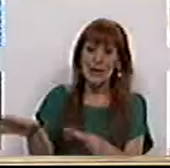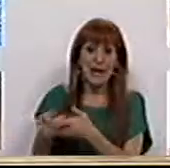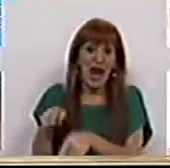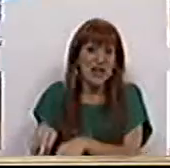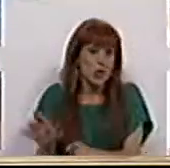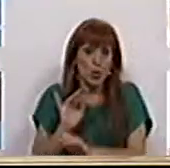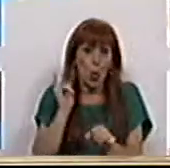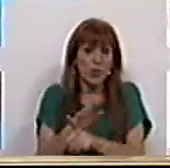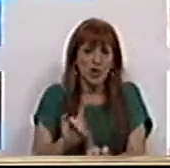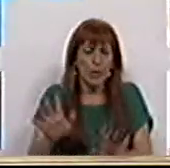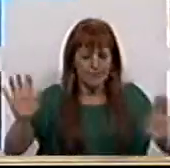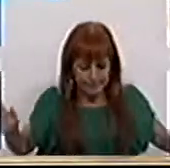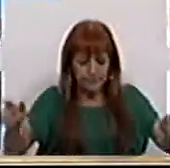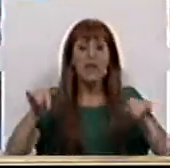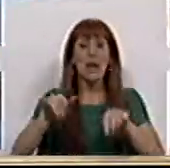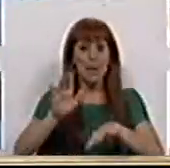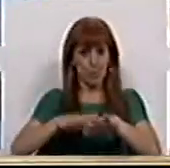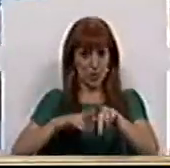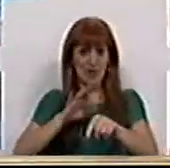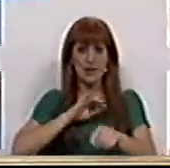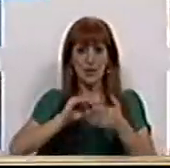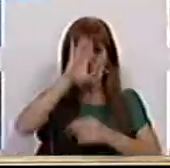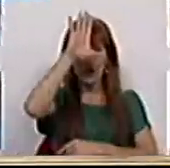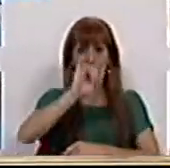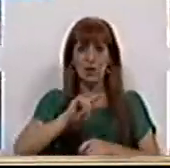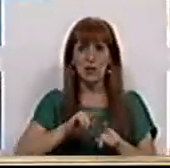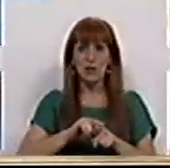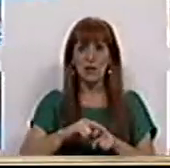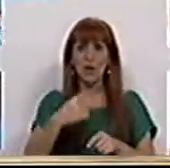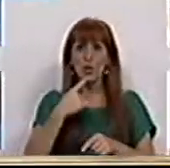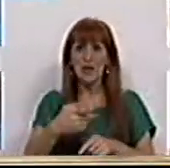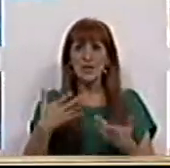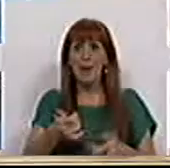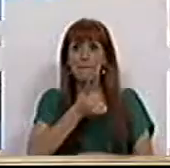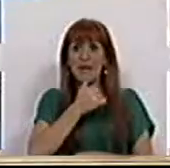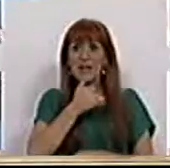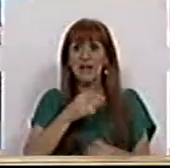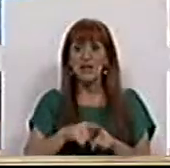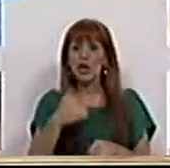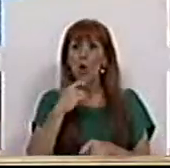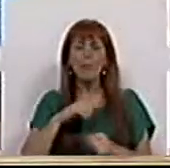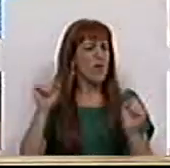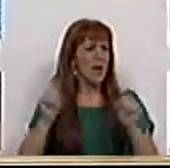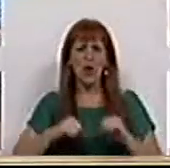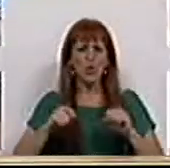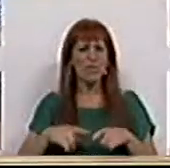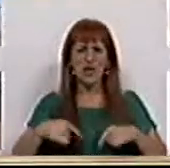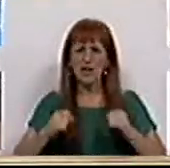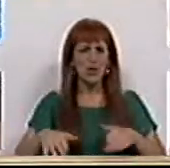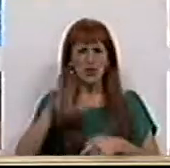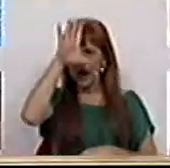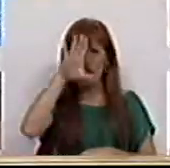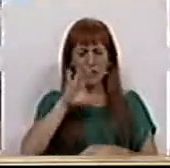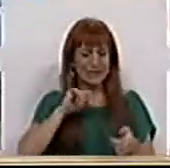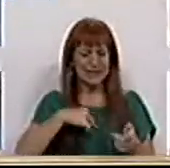estas e não são outras. Pronto, nesse sentido, o Sr. Secretário-Geral tem que lhe dizer que, nesta medida, não podemos acompanhar iniciativas